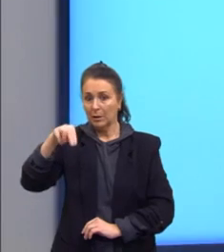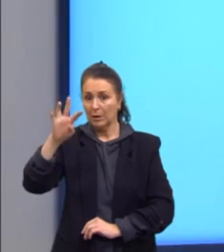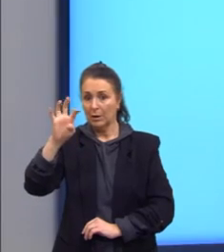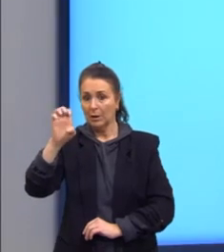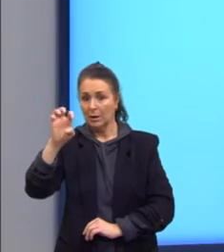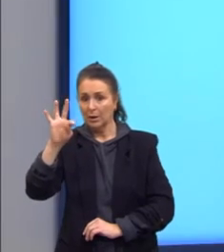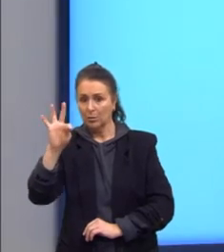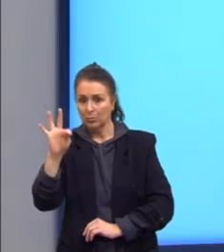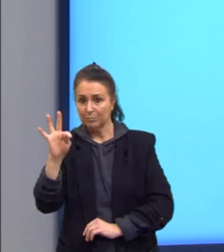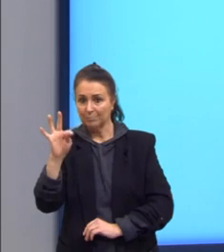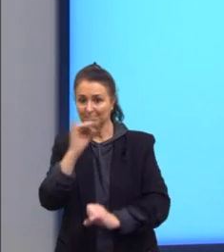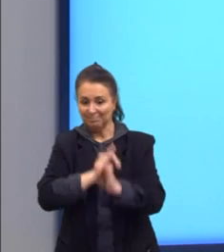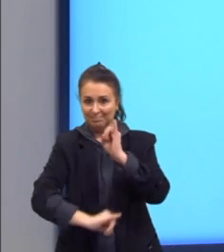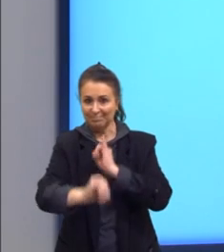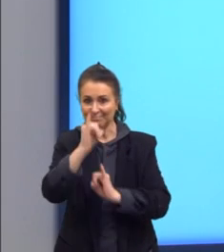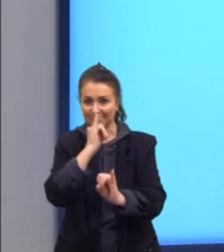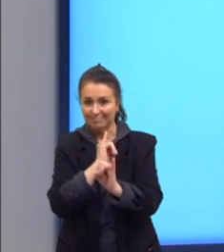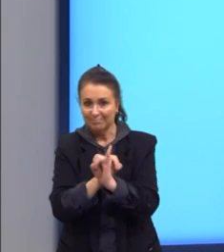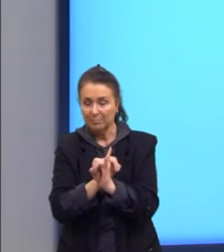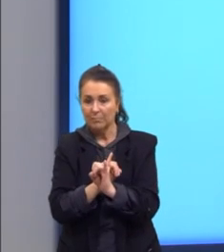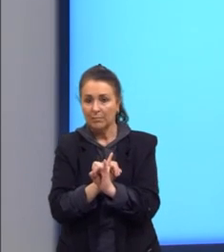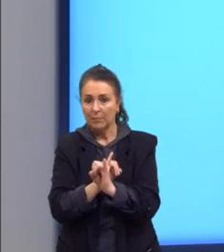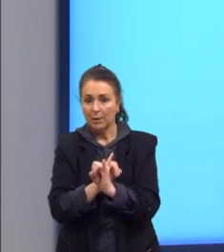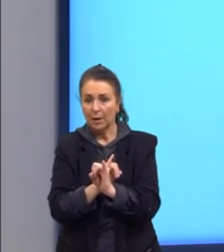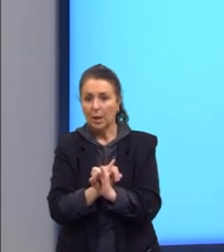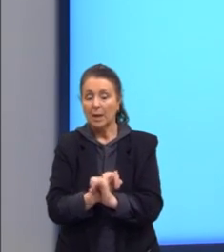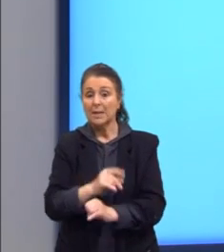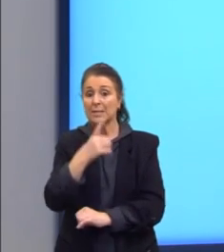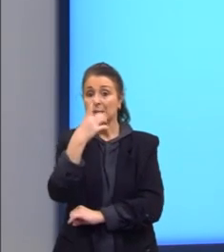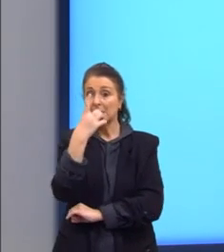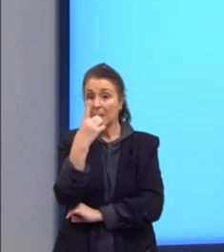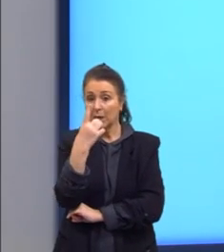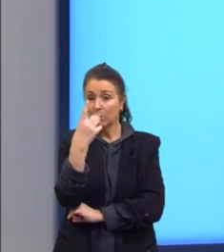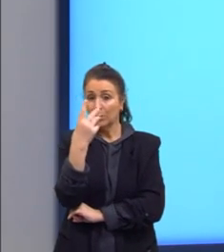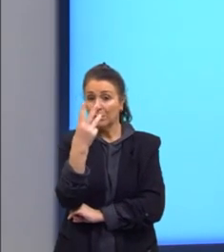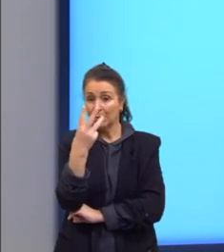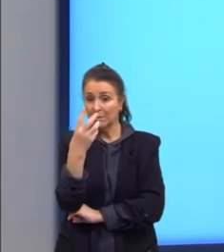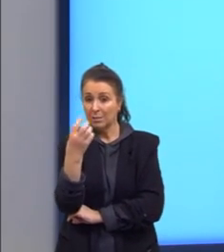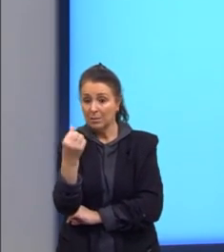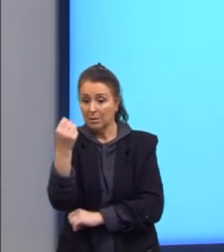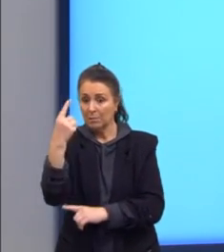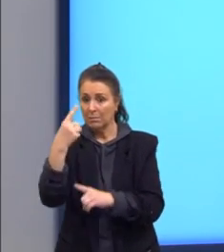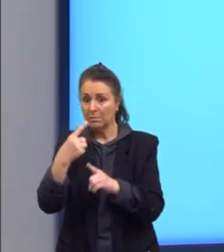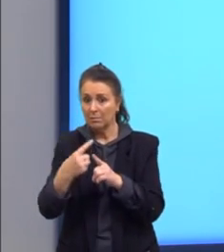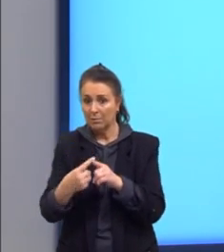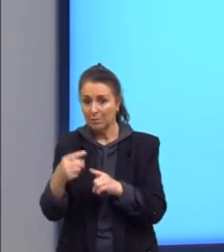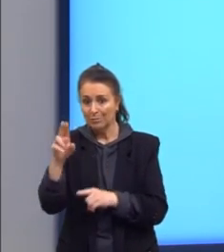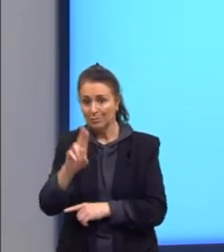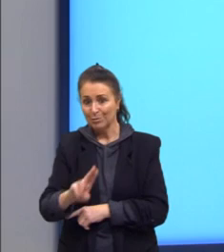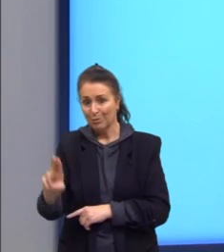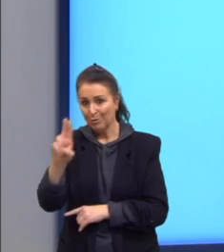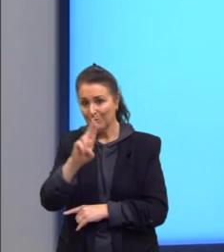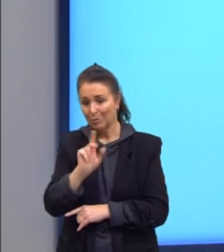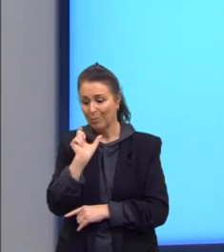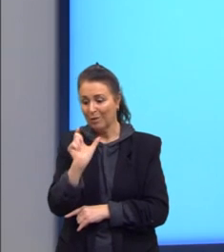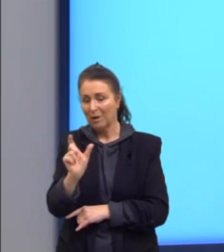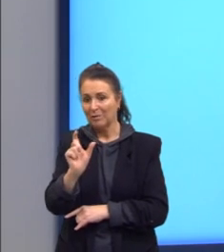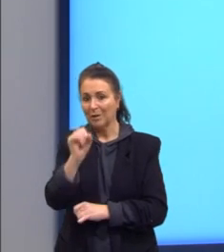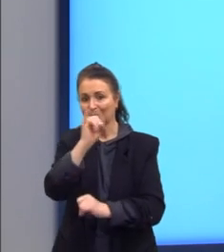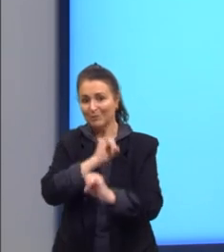citada 136 vezes. Isso é muita